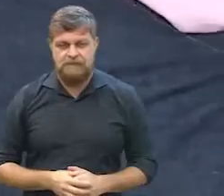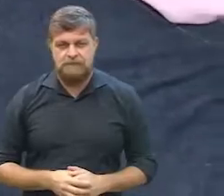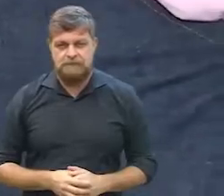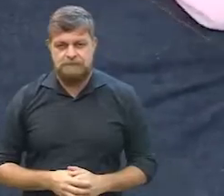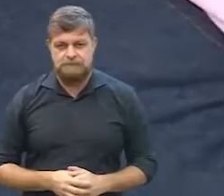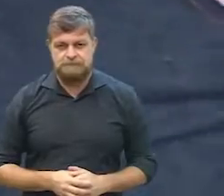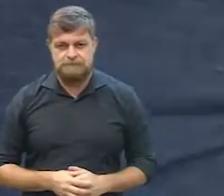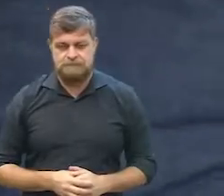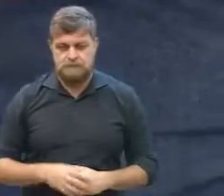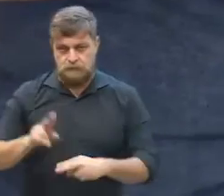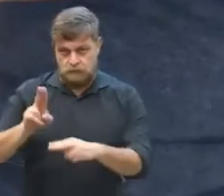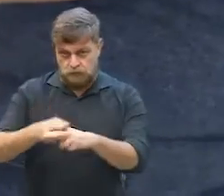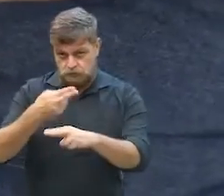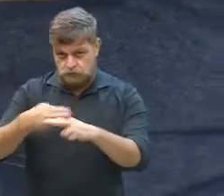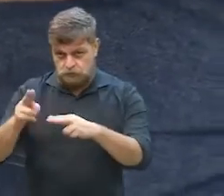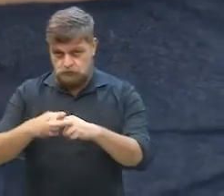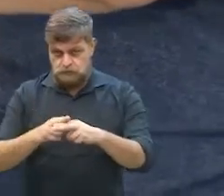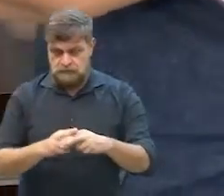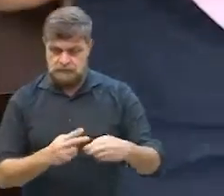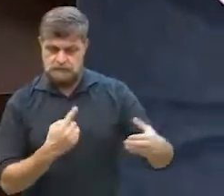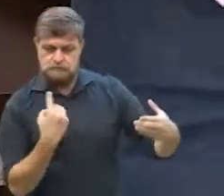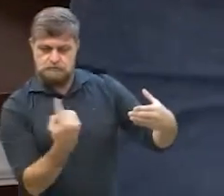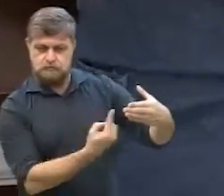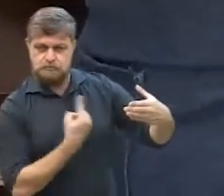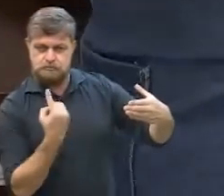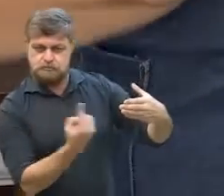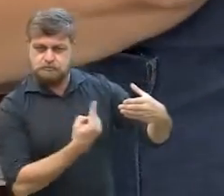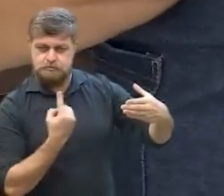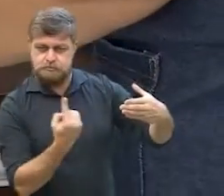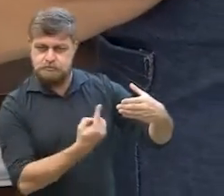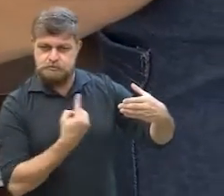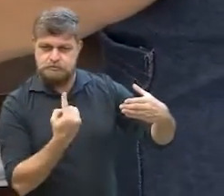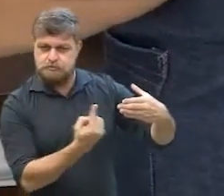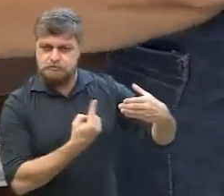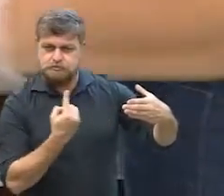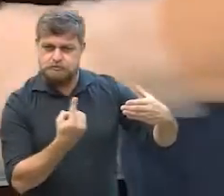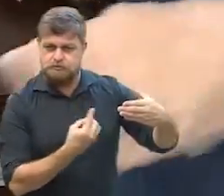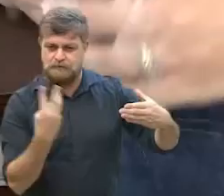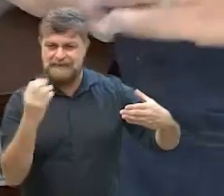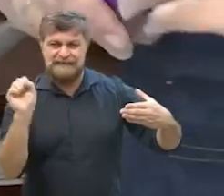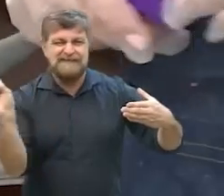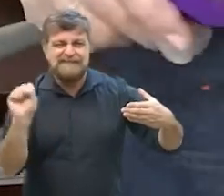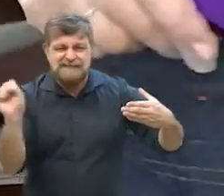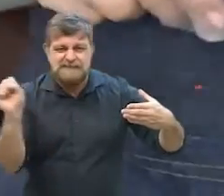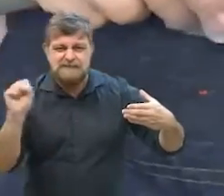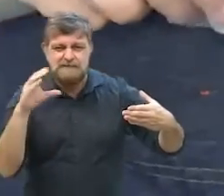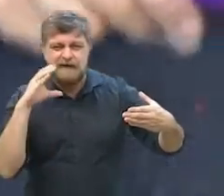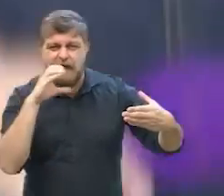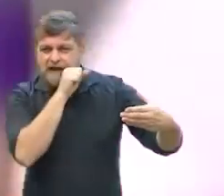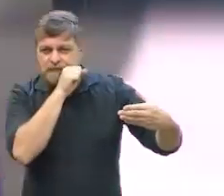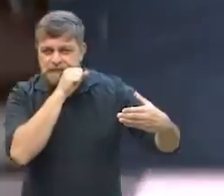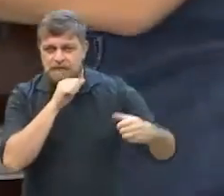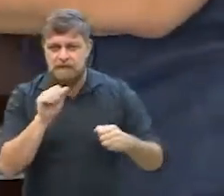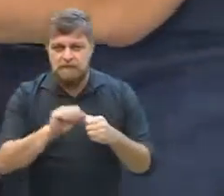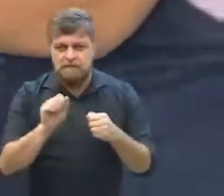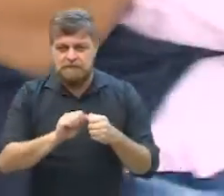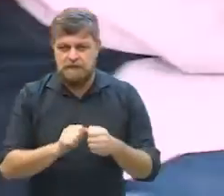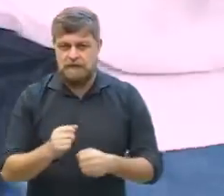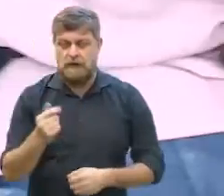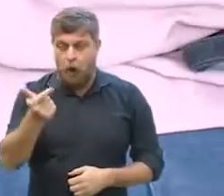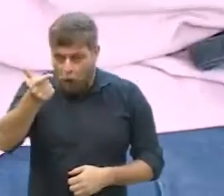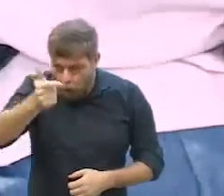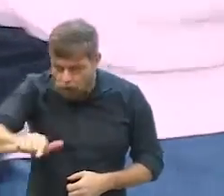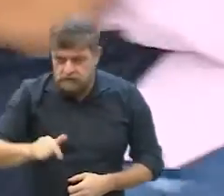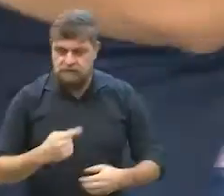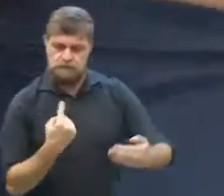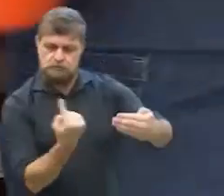você vai derreter o chocolate no micro-ondas na potência normal por 30 segundos faça esse procedimento por duas